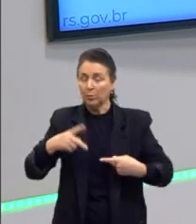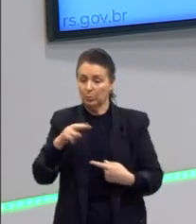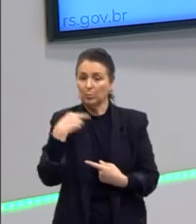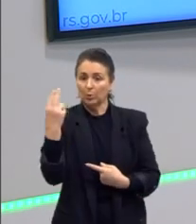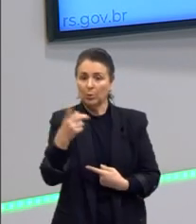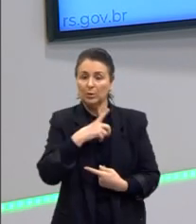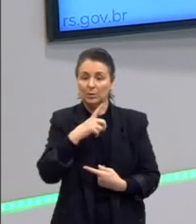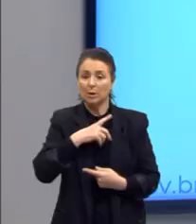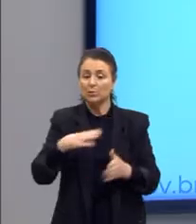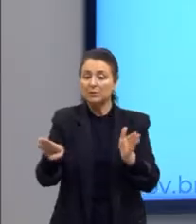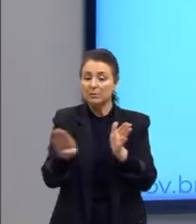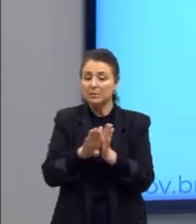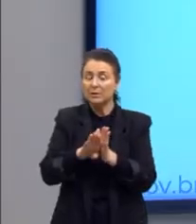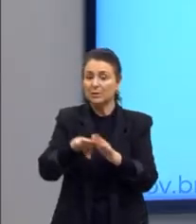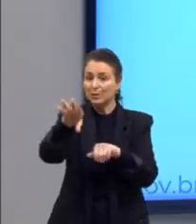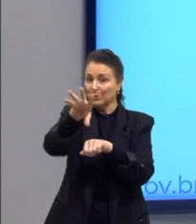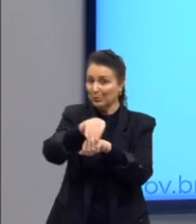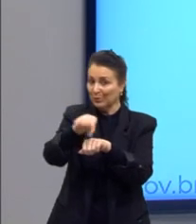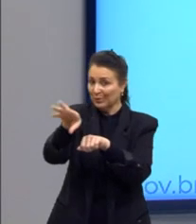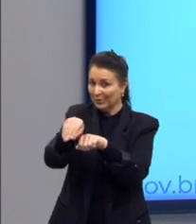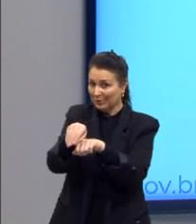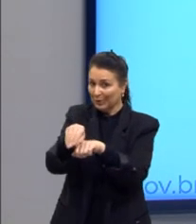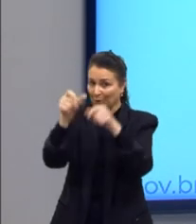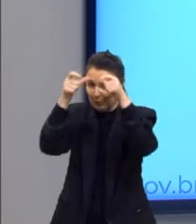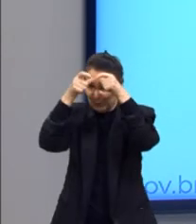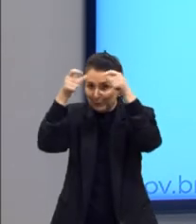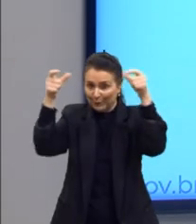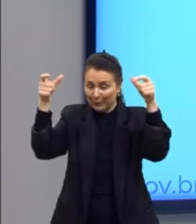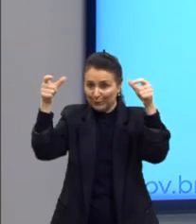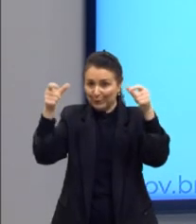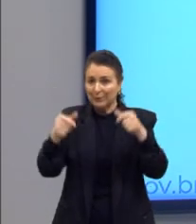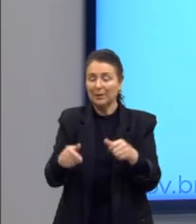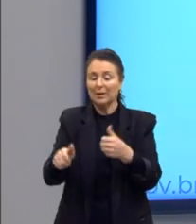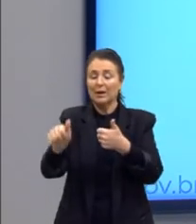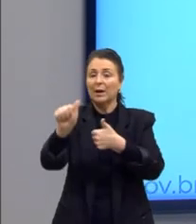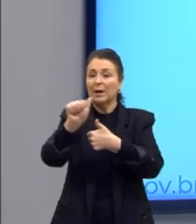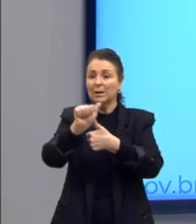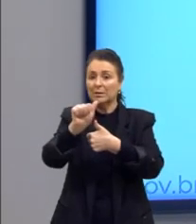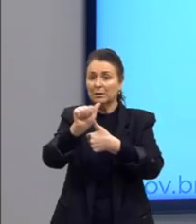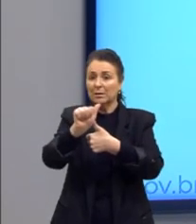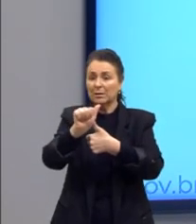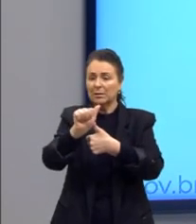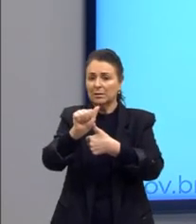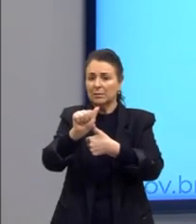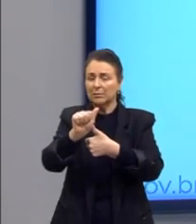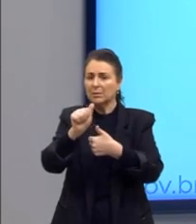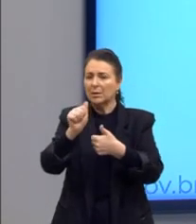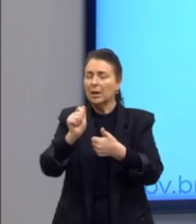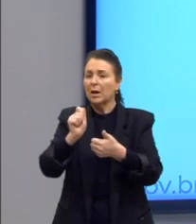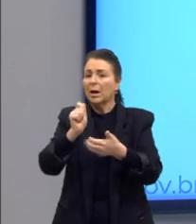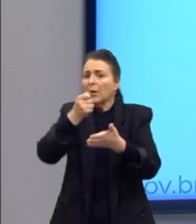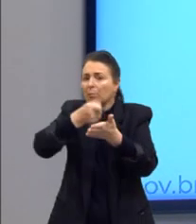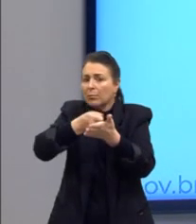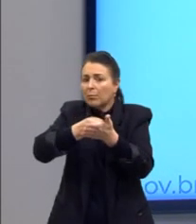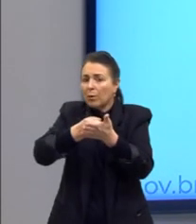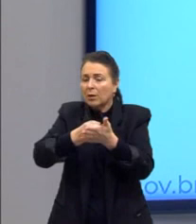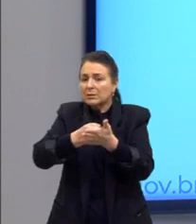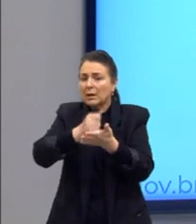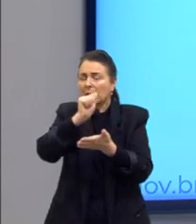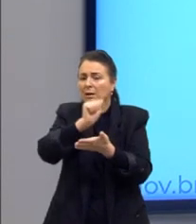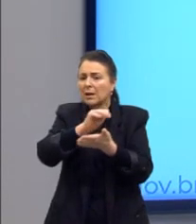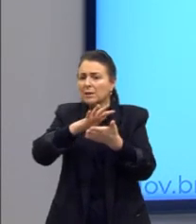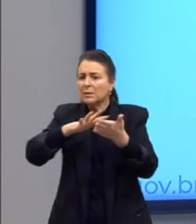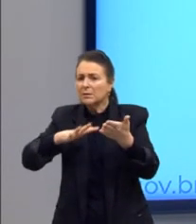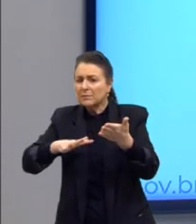temos limites do nosso conhecimento. Alternativa. Alternativa A. Apostam no que diz respeito às tarefas da